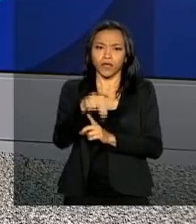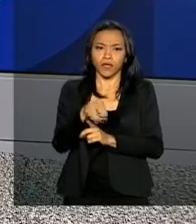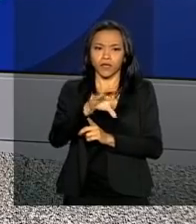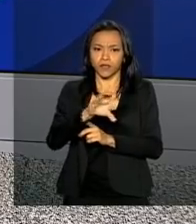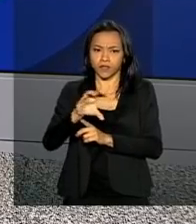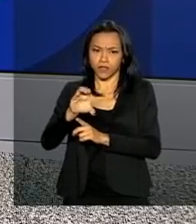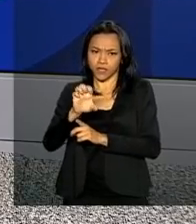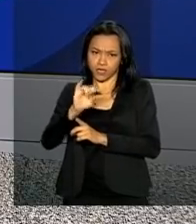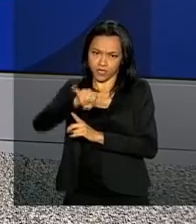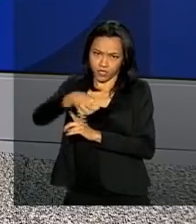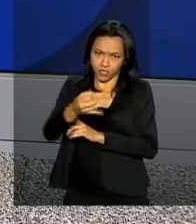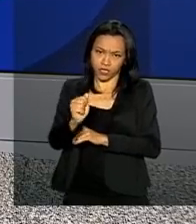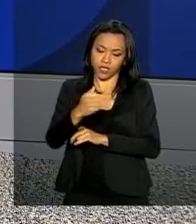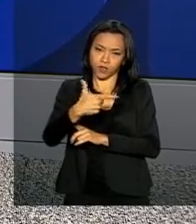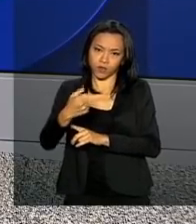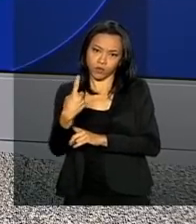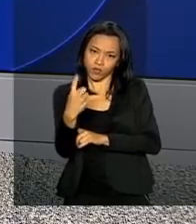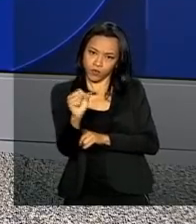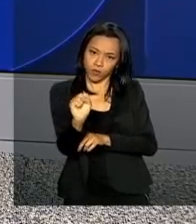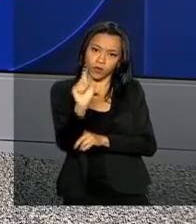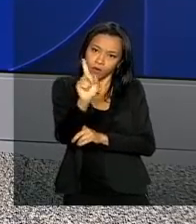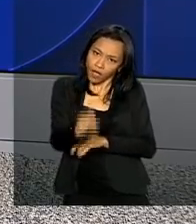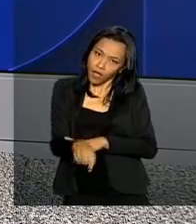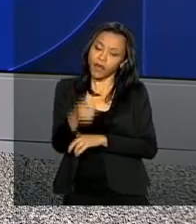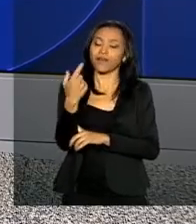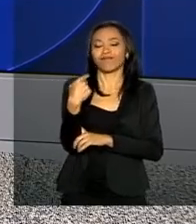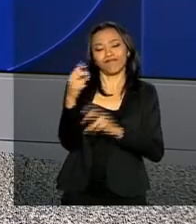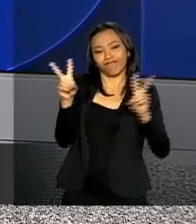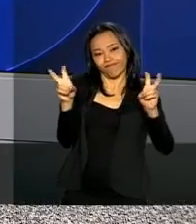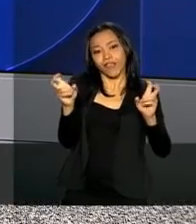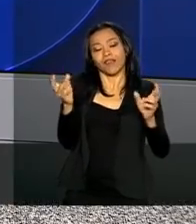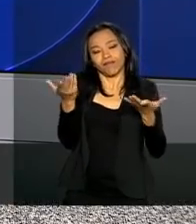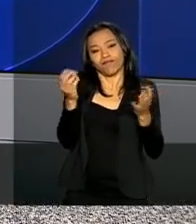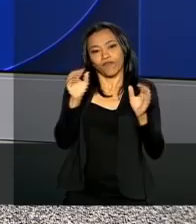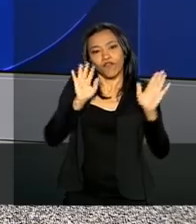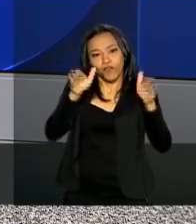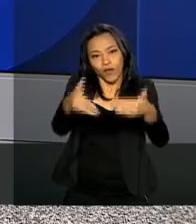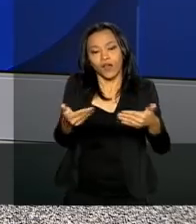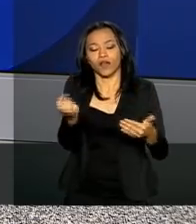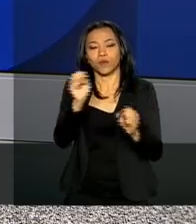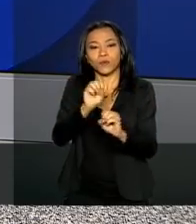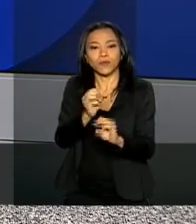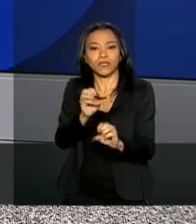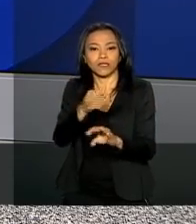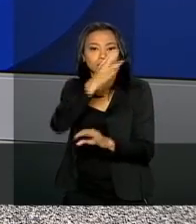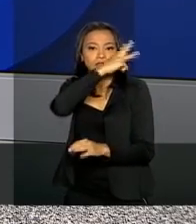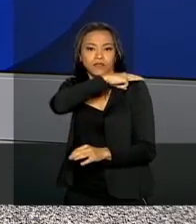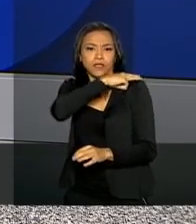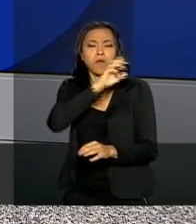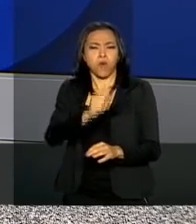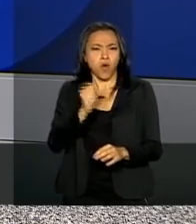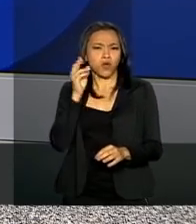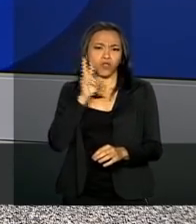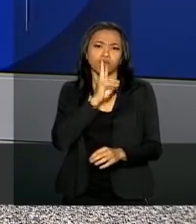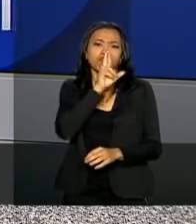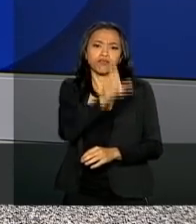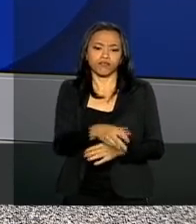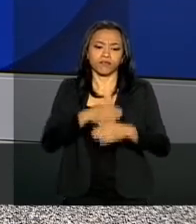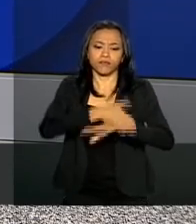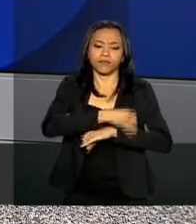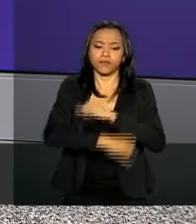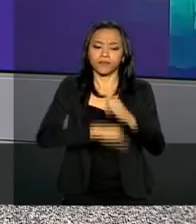o INSEJA 2018, referente ao ensino médio. Os candidatos podem conferir o resultado na página do